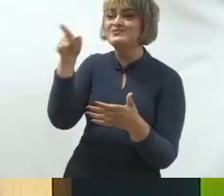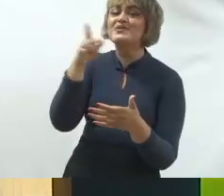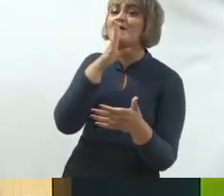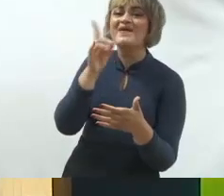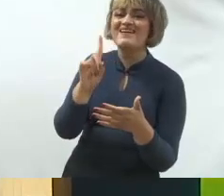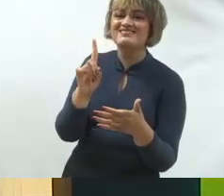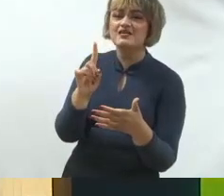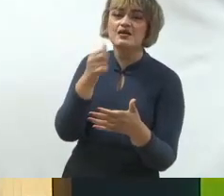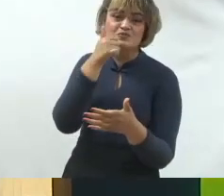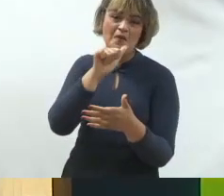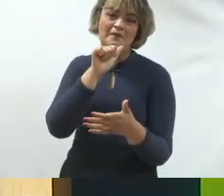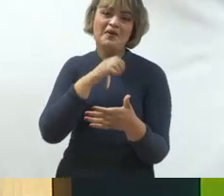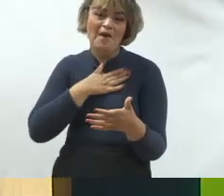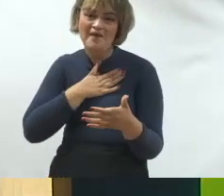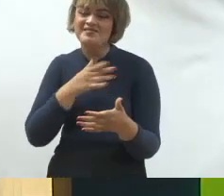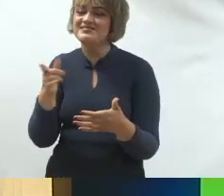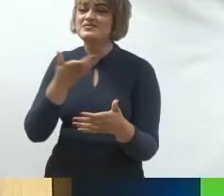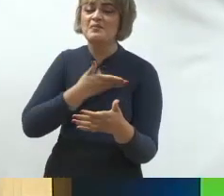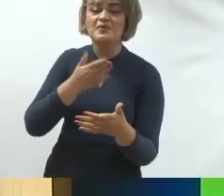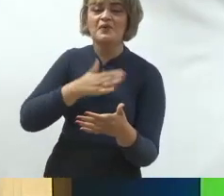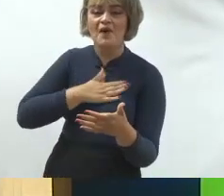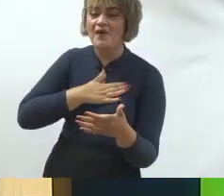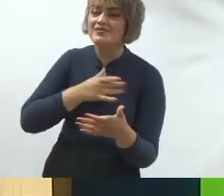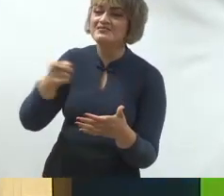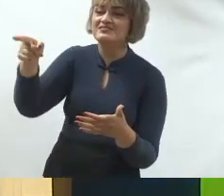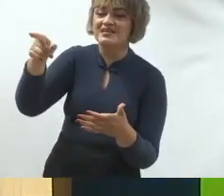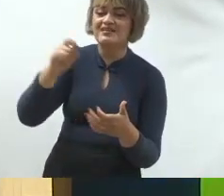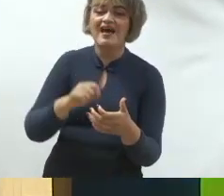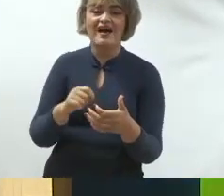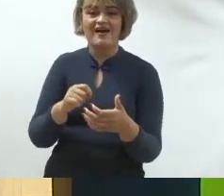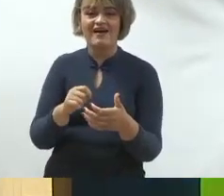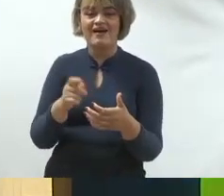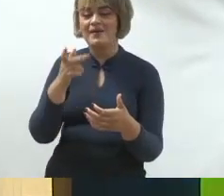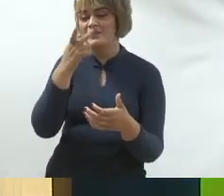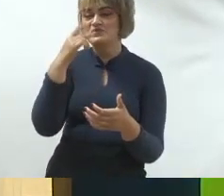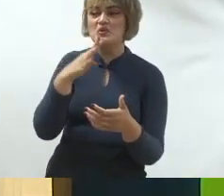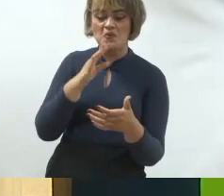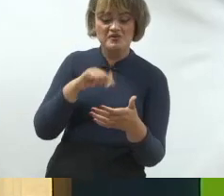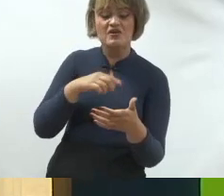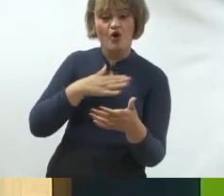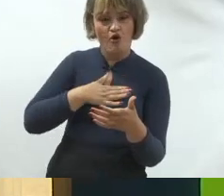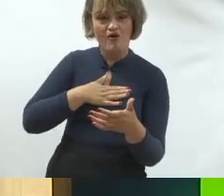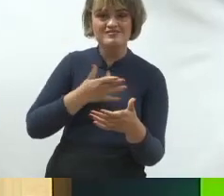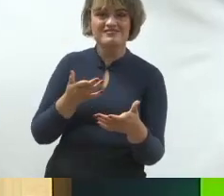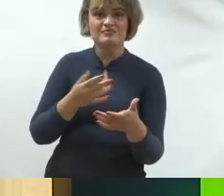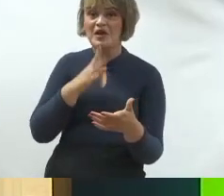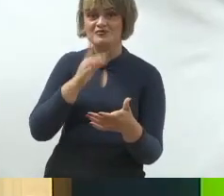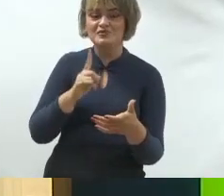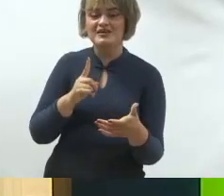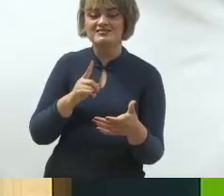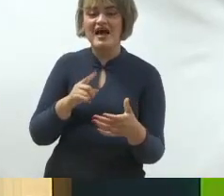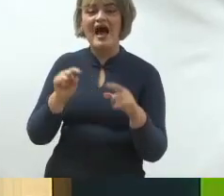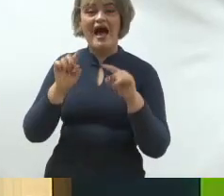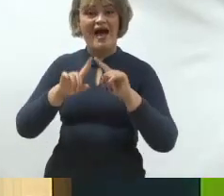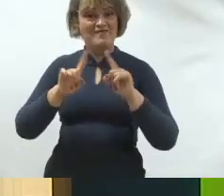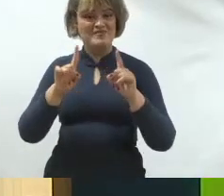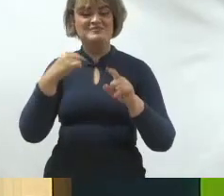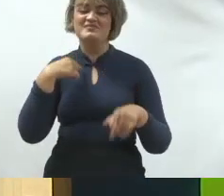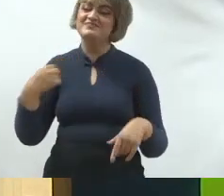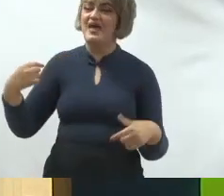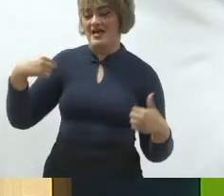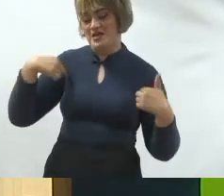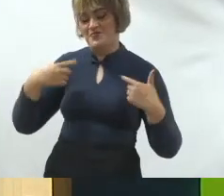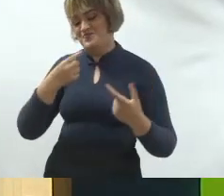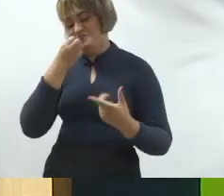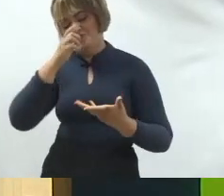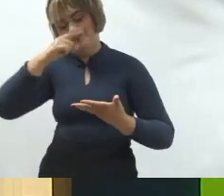elogio da sua mãe é quase que obrigatório. Agora, imagina na política você falando bem de você. Qual é o elogio que tem mais valor? Aquele que é feito pelo eleitor ou aquele